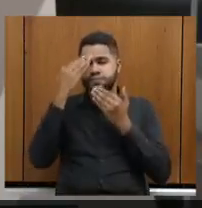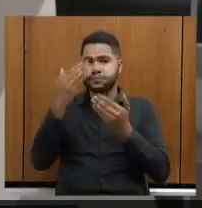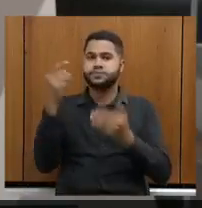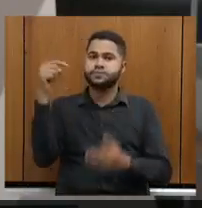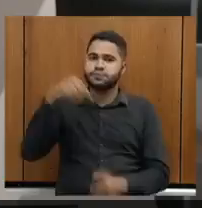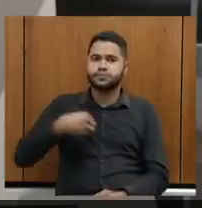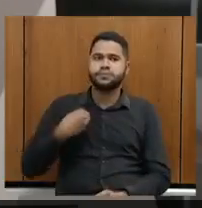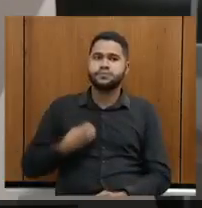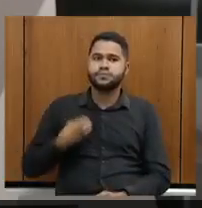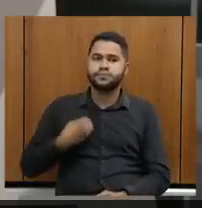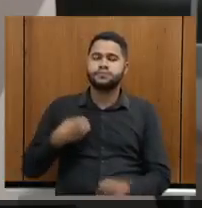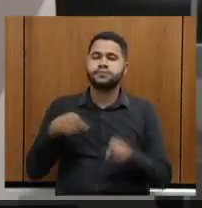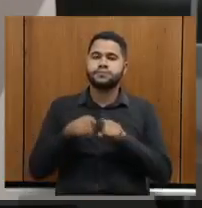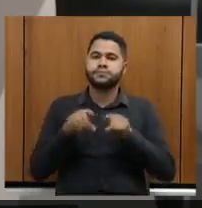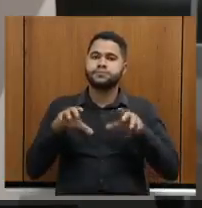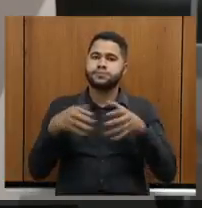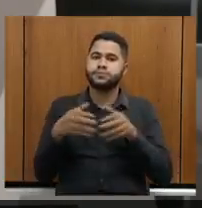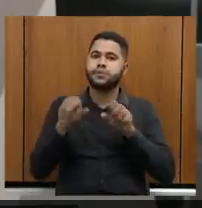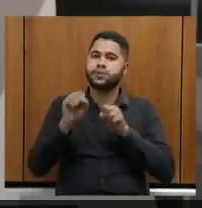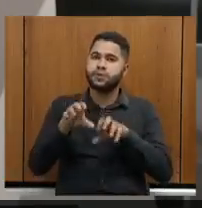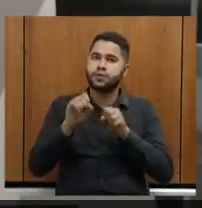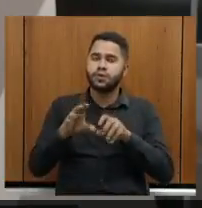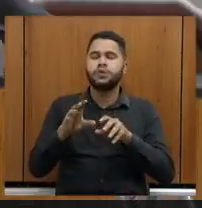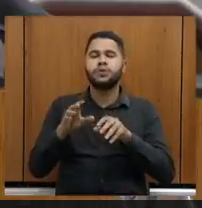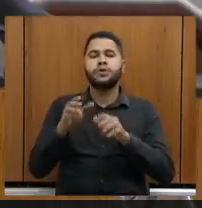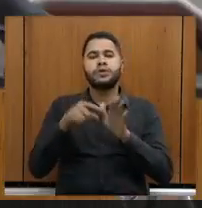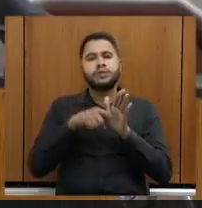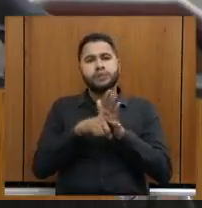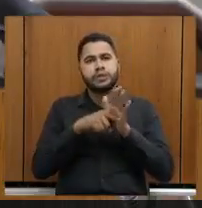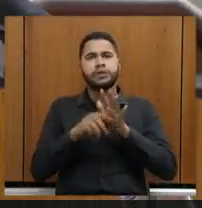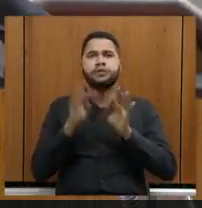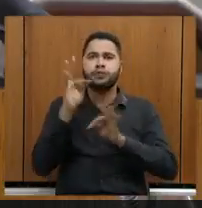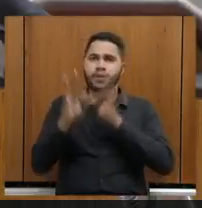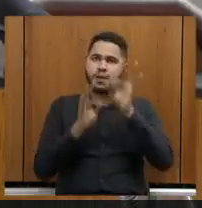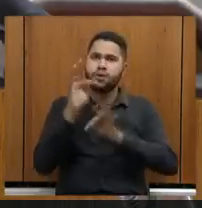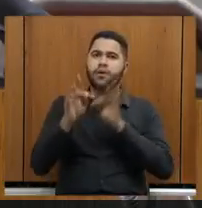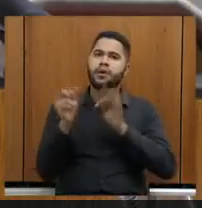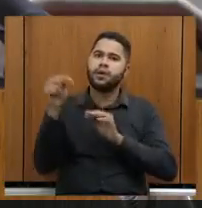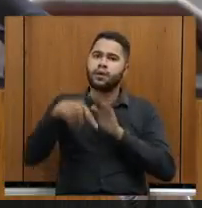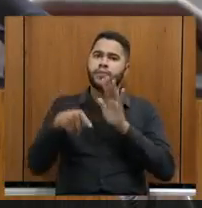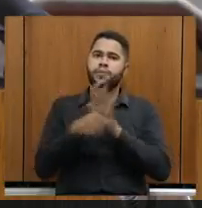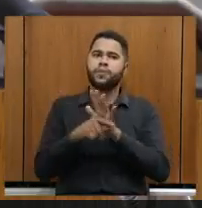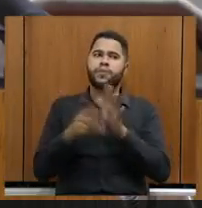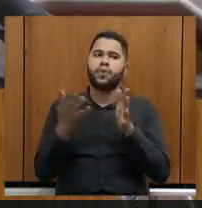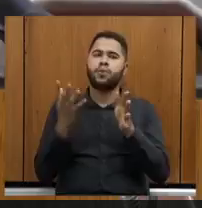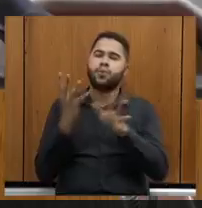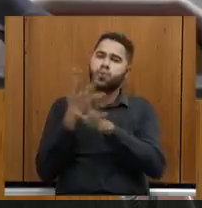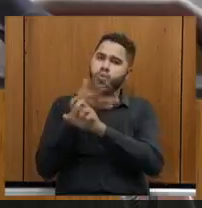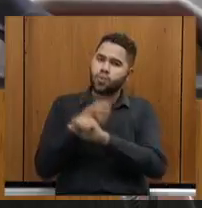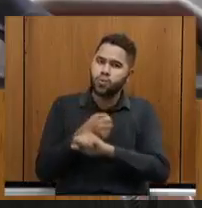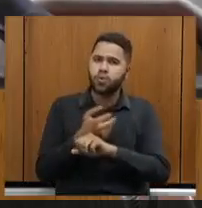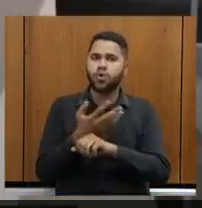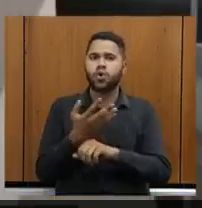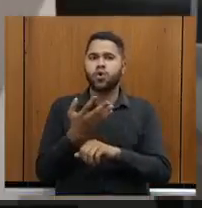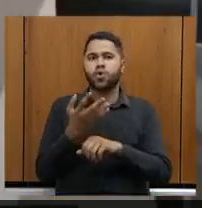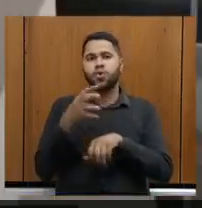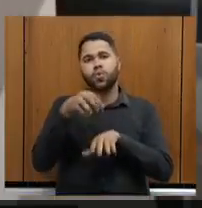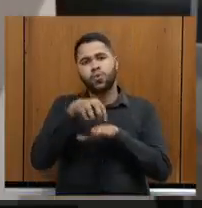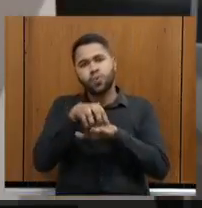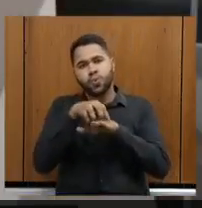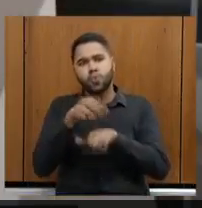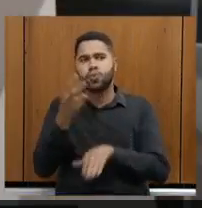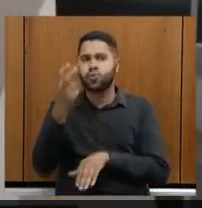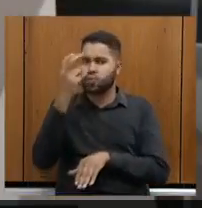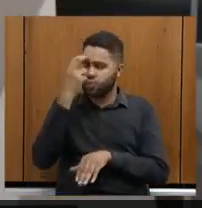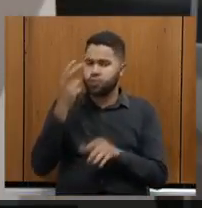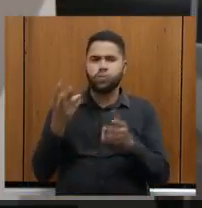presença. A presença da Comissão de Educação, Ciência e Tecnologia, importantíssima na transversalidade com a cultura e o turismo. Enfim,